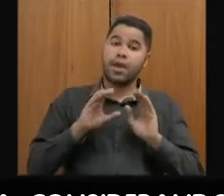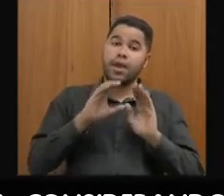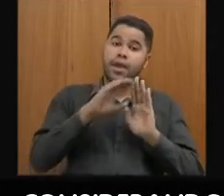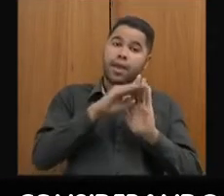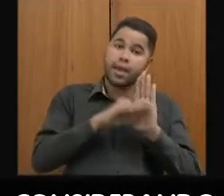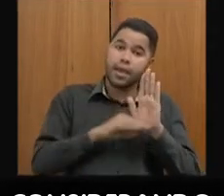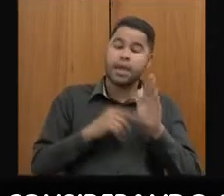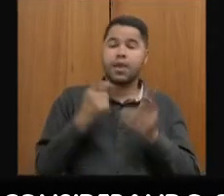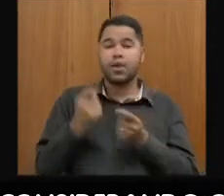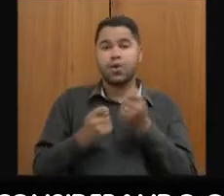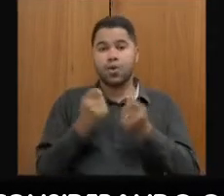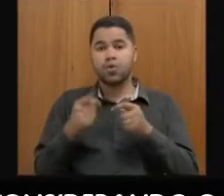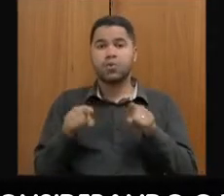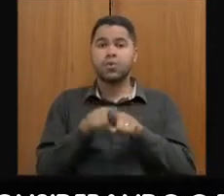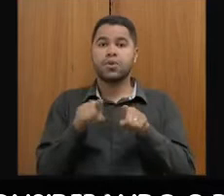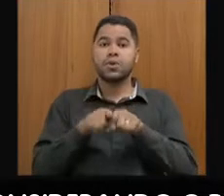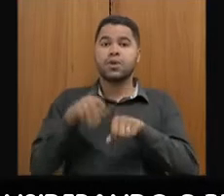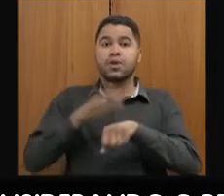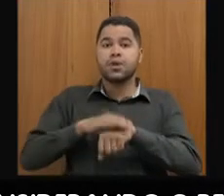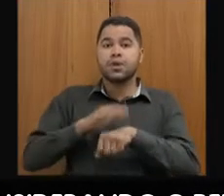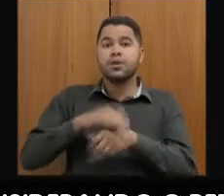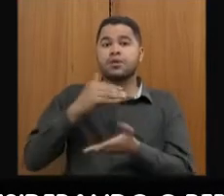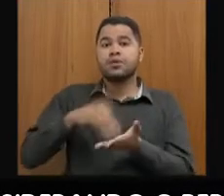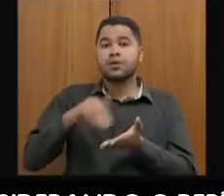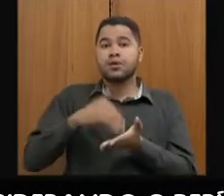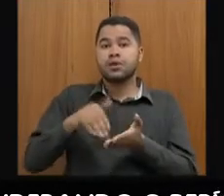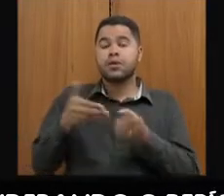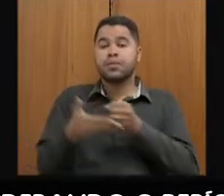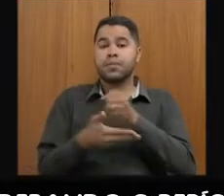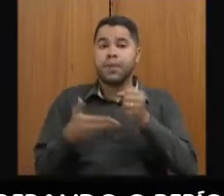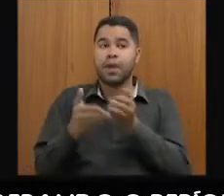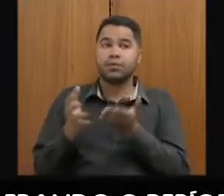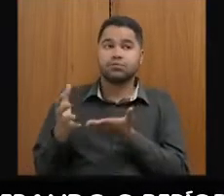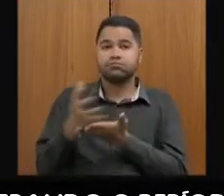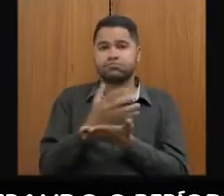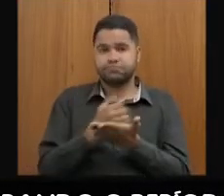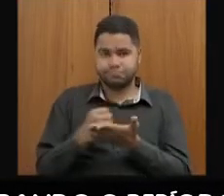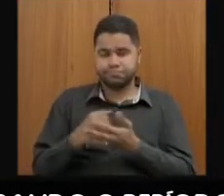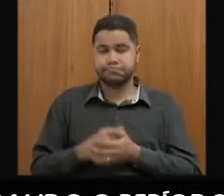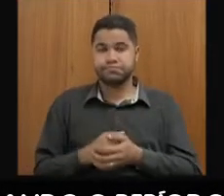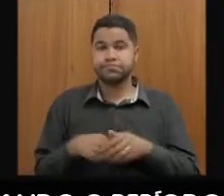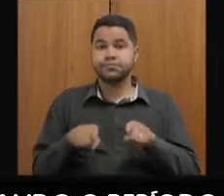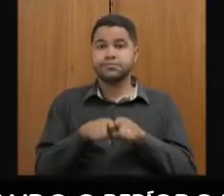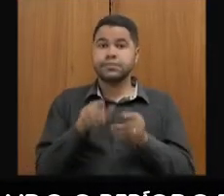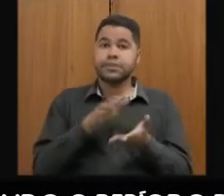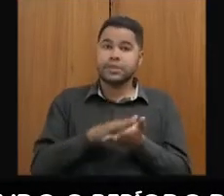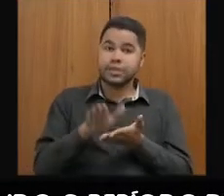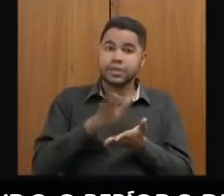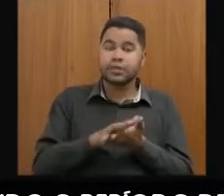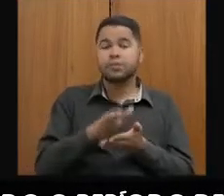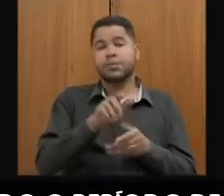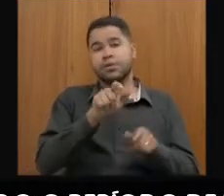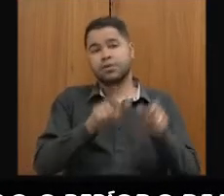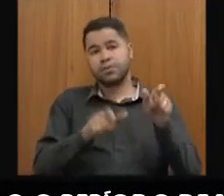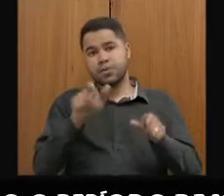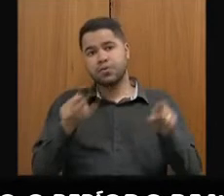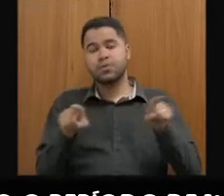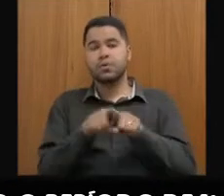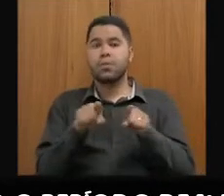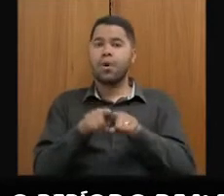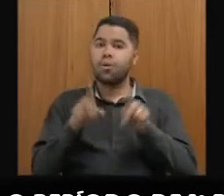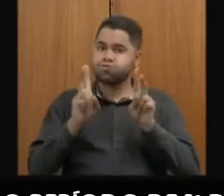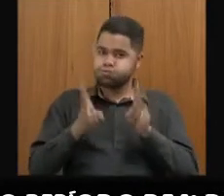atividade da própria Secretaria de Receita, com base na arrecadação tributária. E as despesas com o pessoal também se